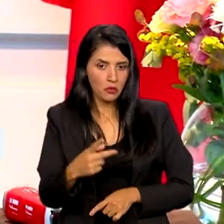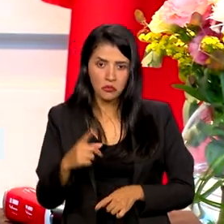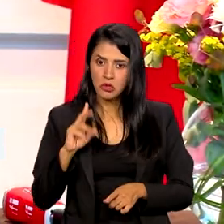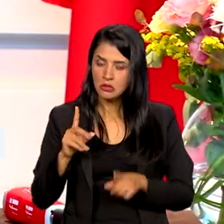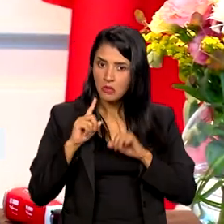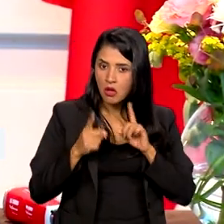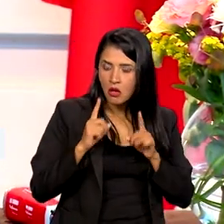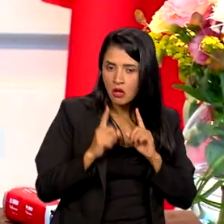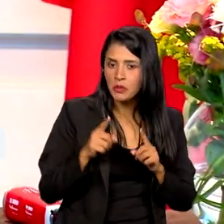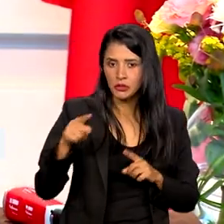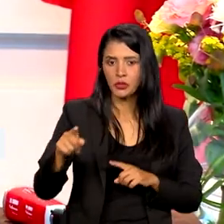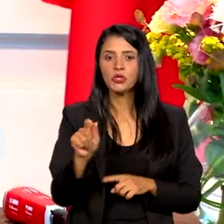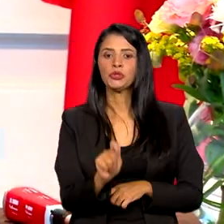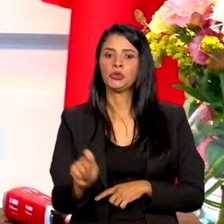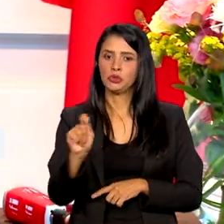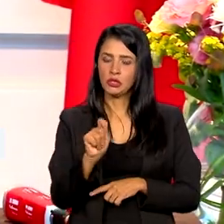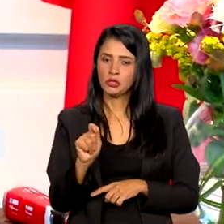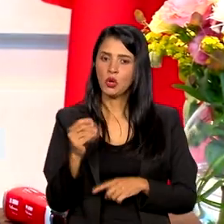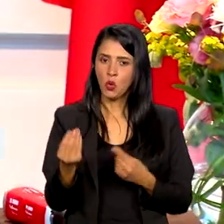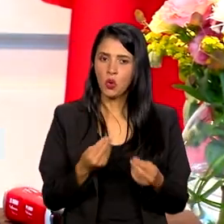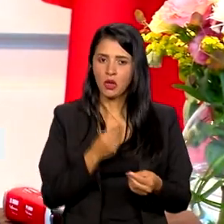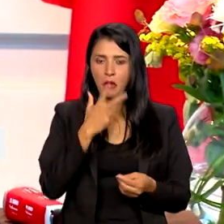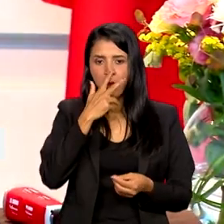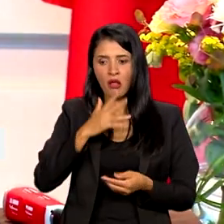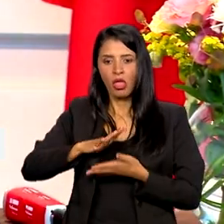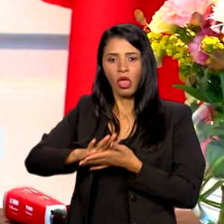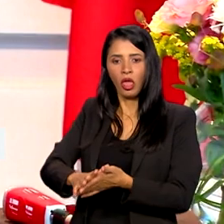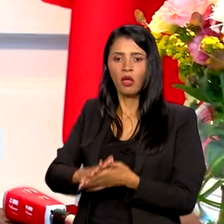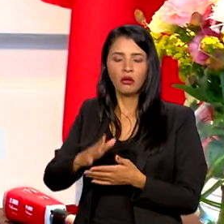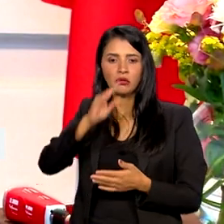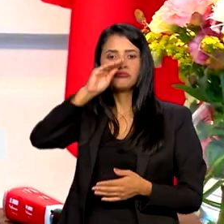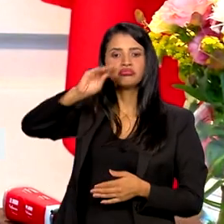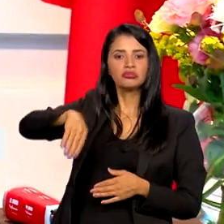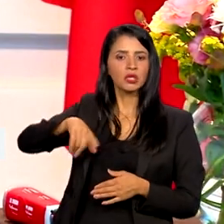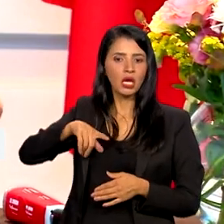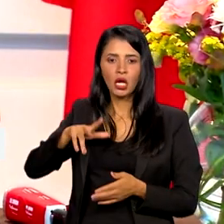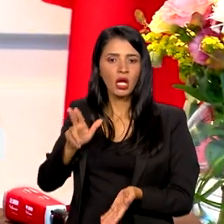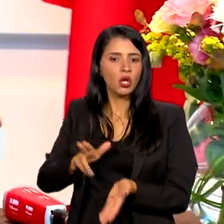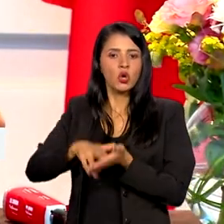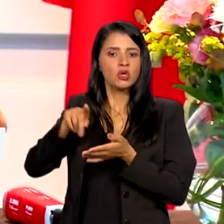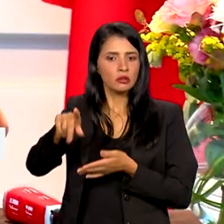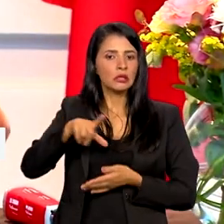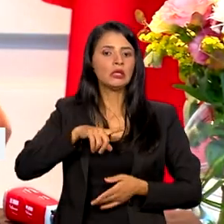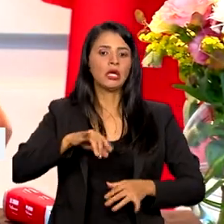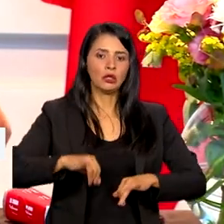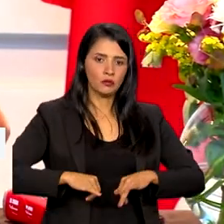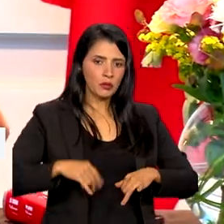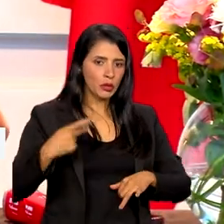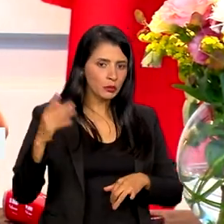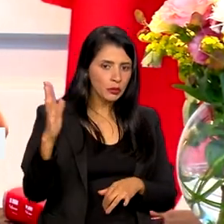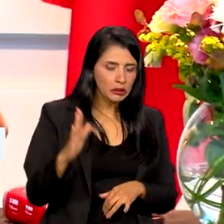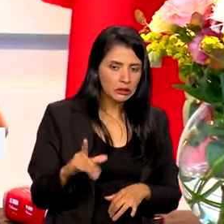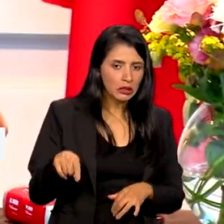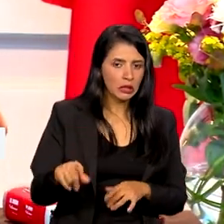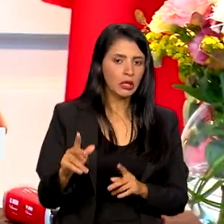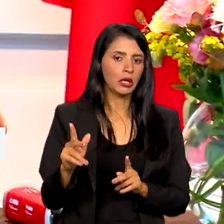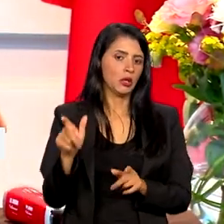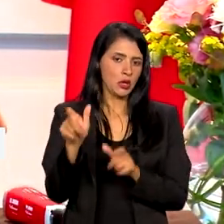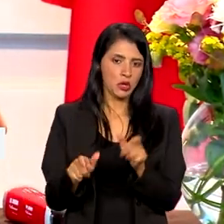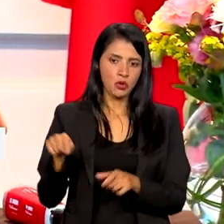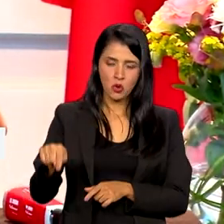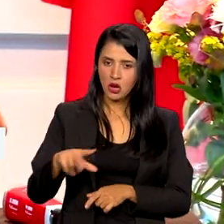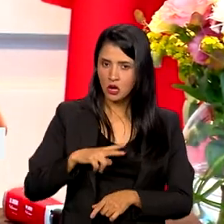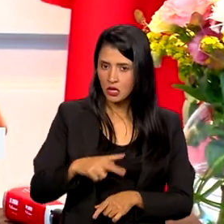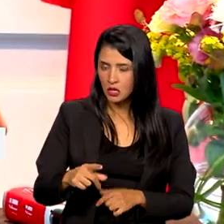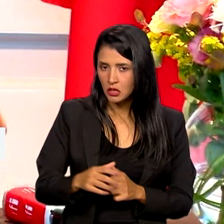de muitas associações é que há um apagamento, que isso não é reconhecido. E uma outra questão por parte das associações aqui é que o